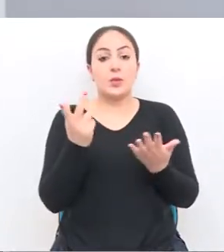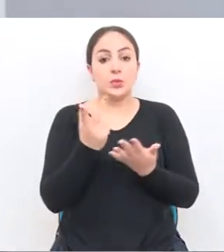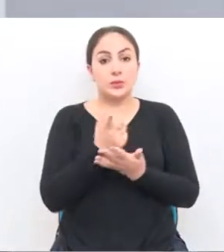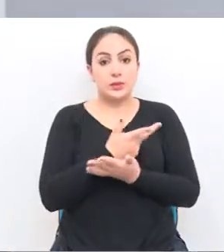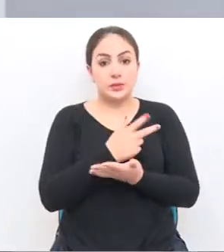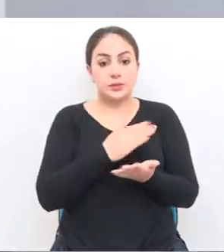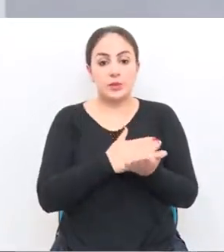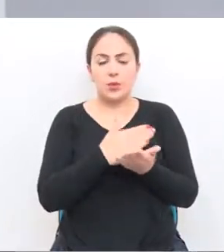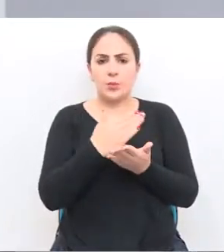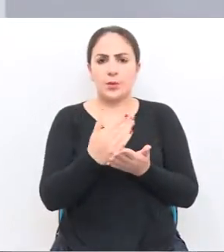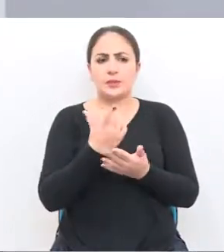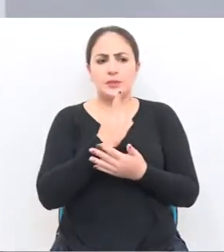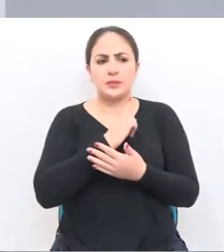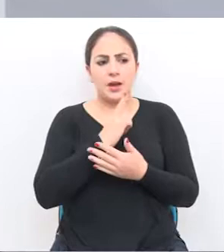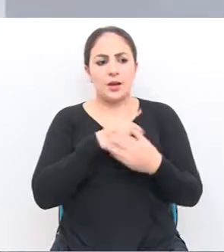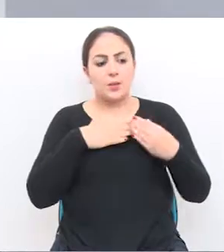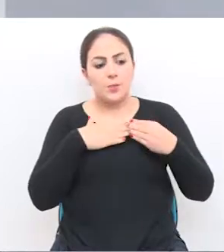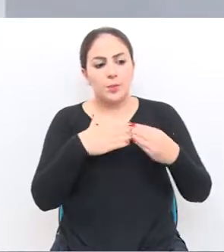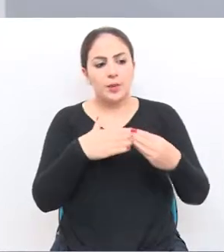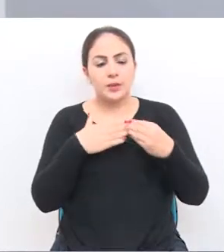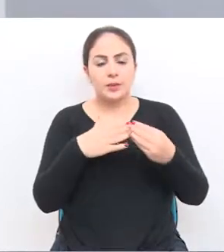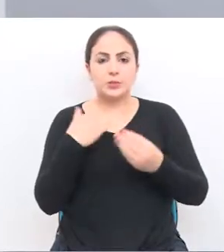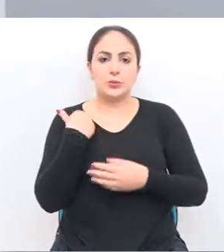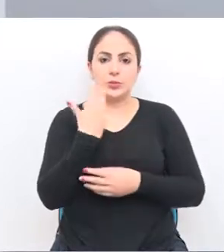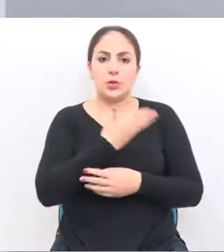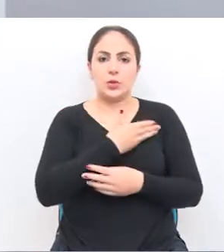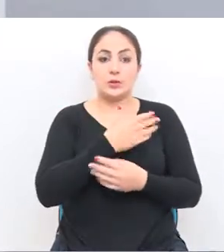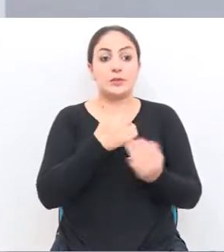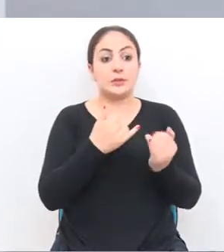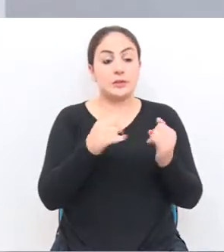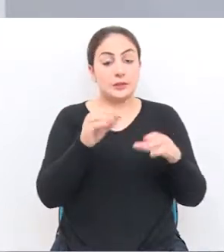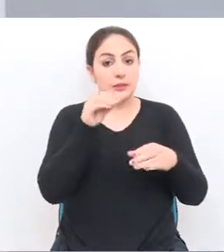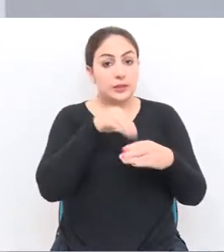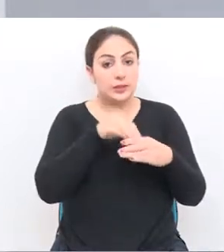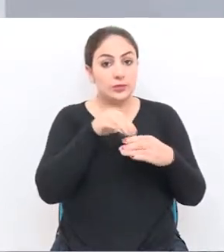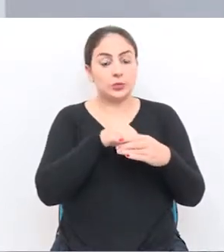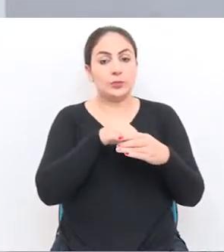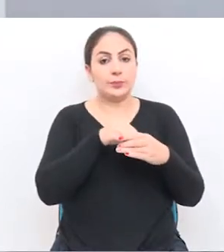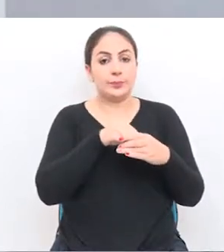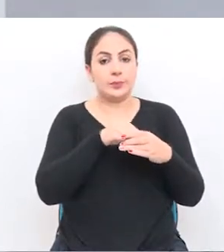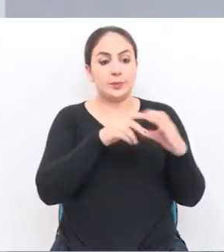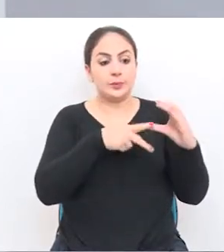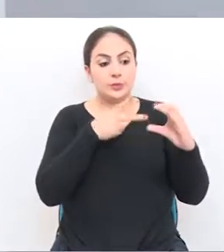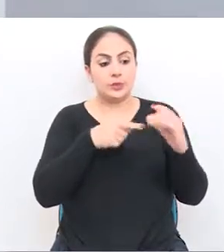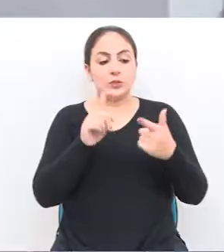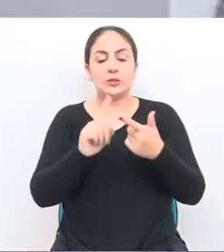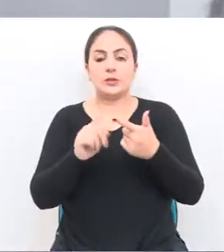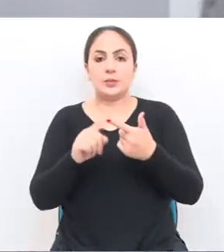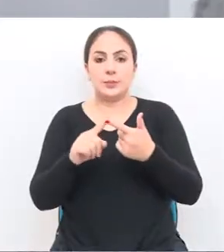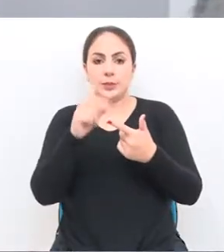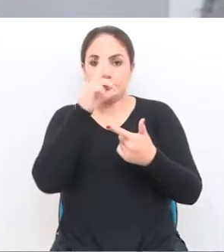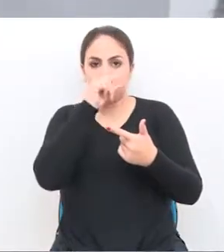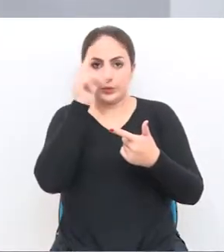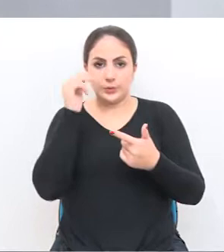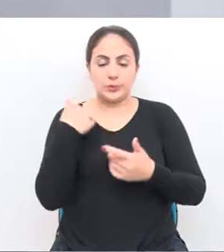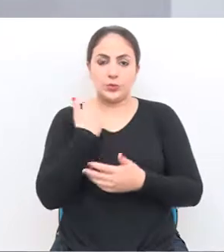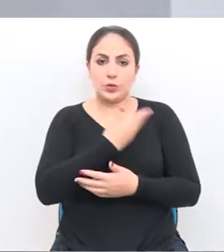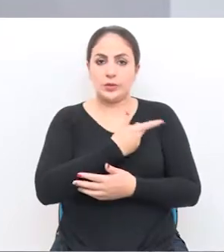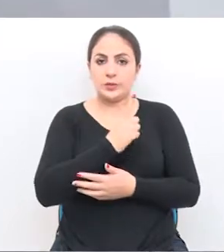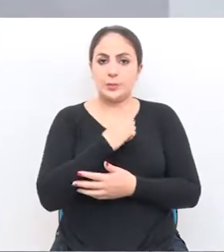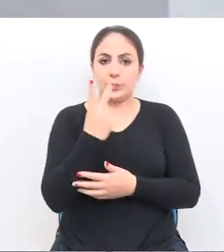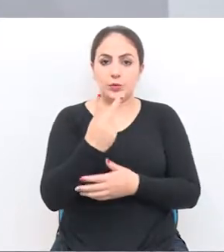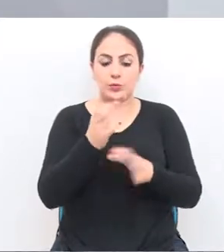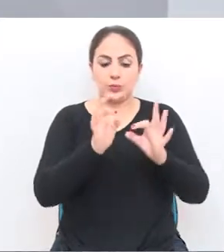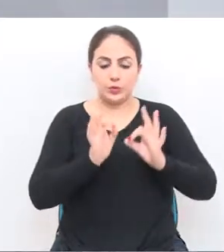por sendo o norte que nós temos que tomar, tanto no parlamento, quanto também no executivo. Nós temos dois